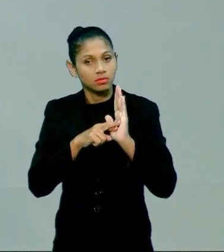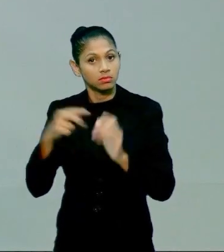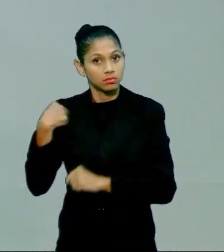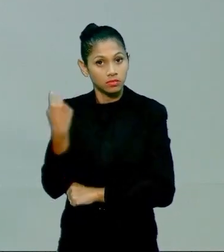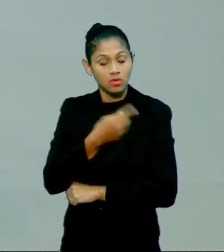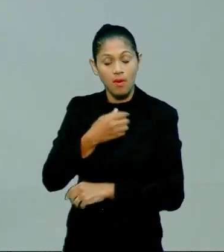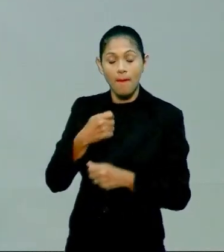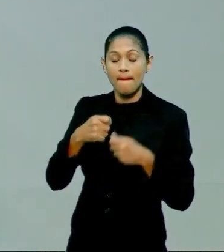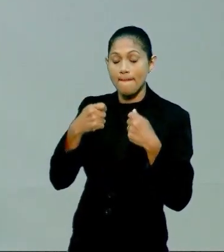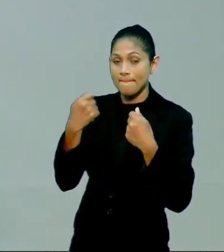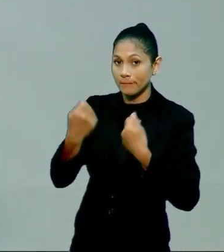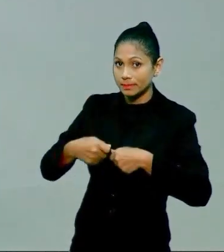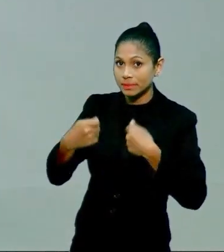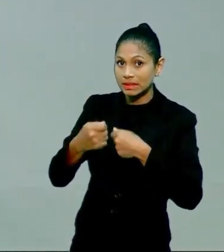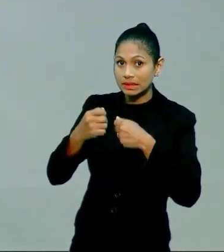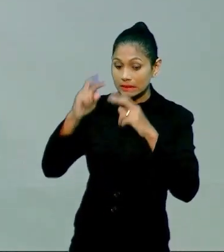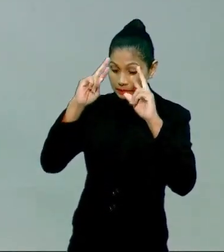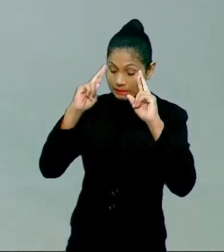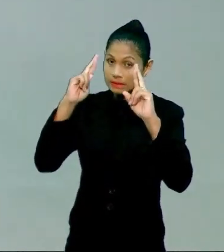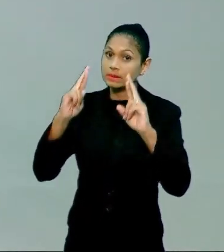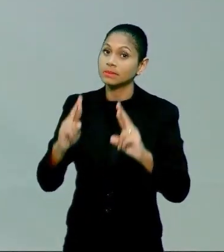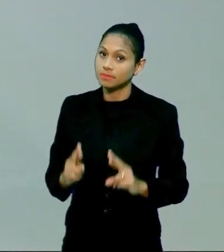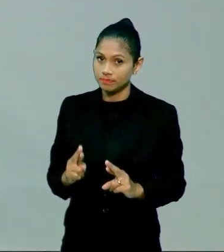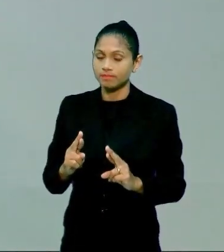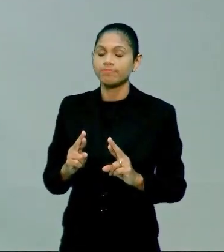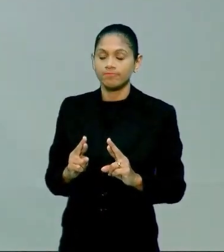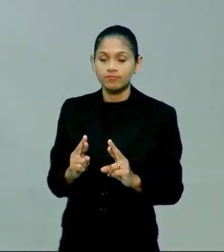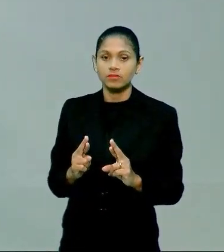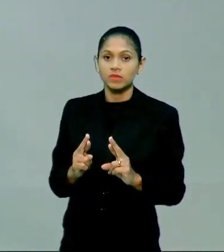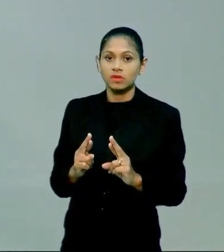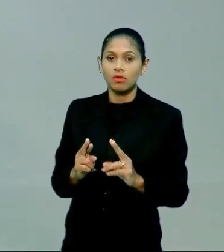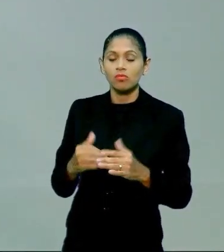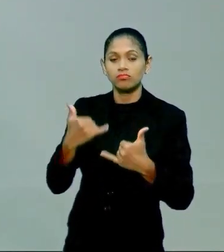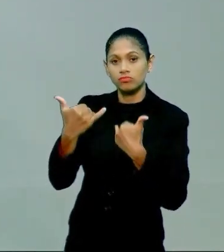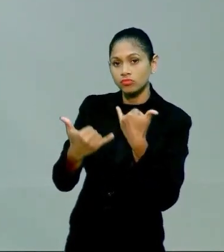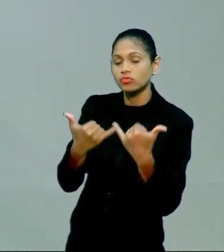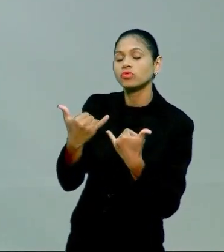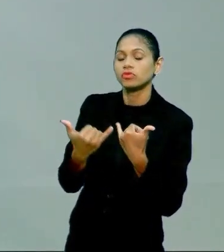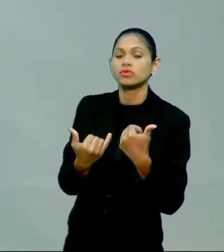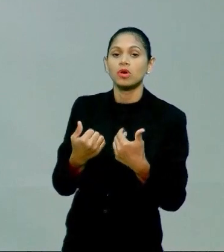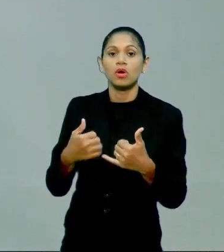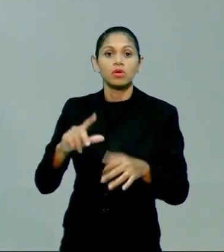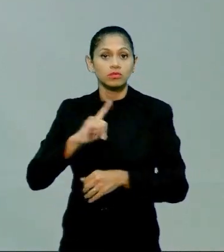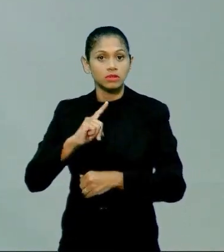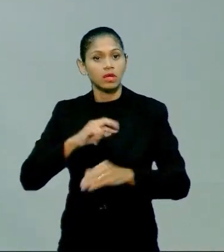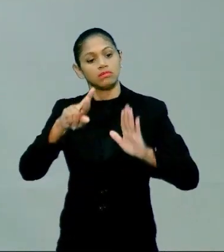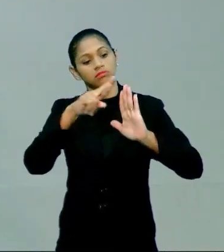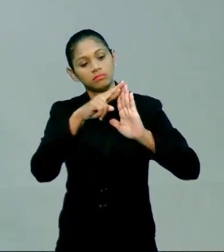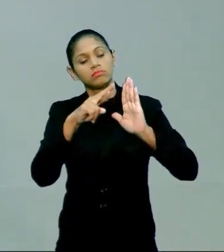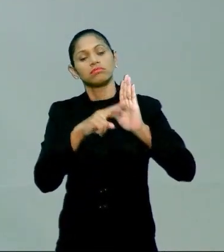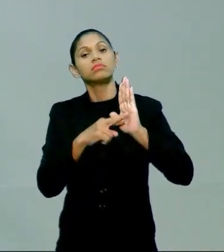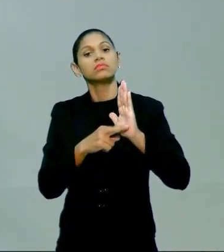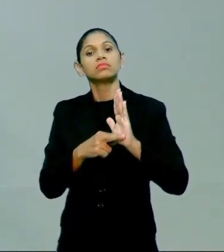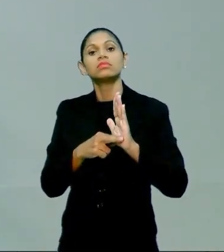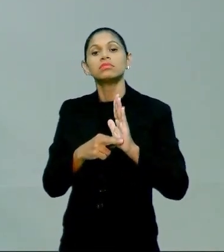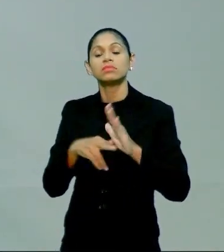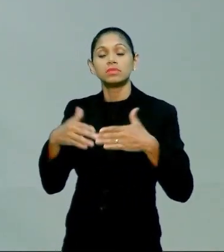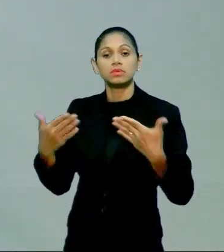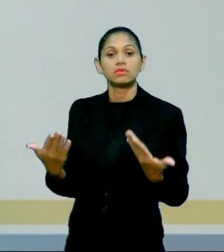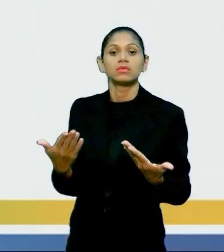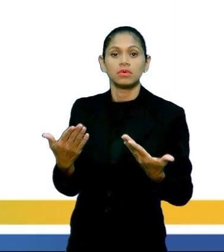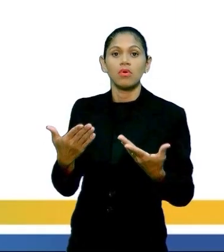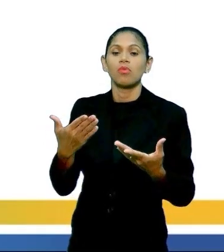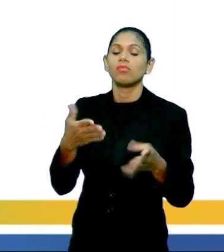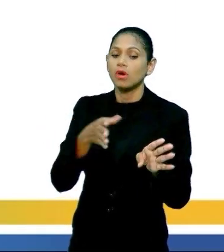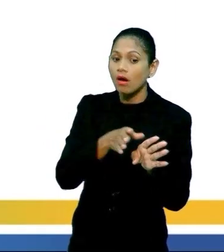jogos e brincadeiras vão se inserindo intrinsecamente no nosso aprendizado e na nossa formação e construção como indivíduos.